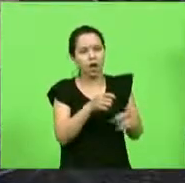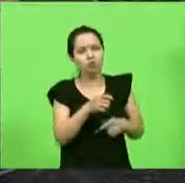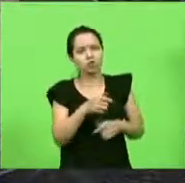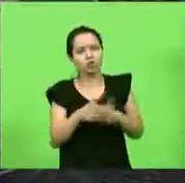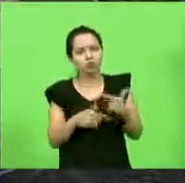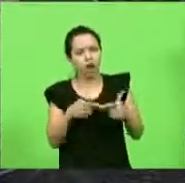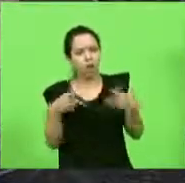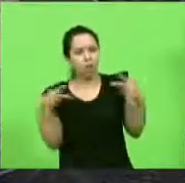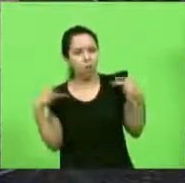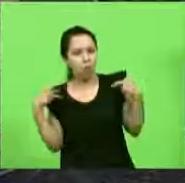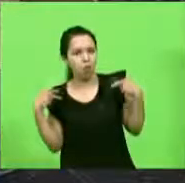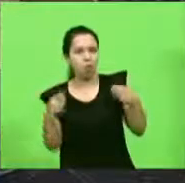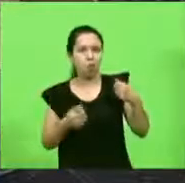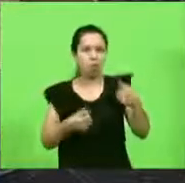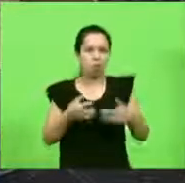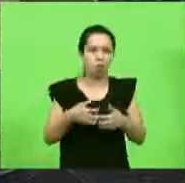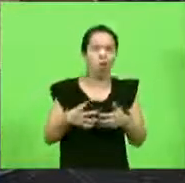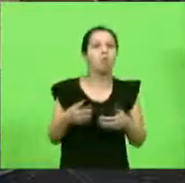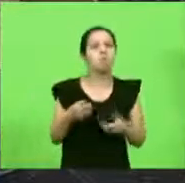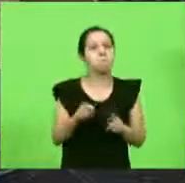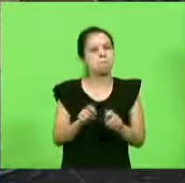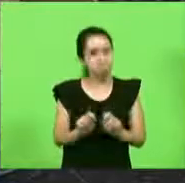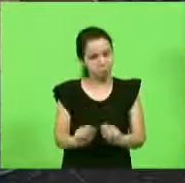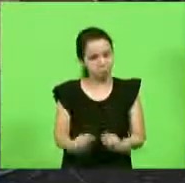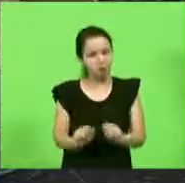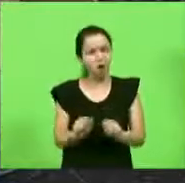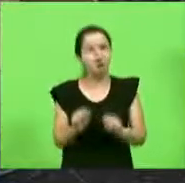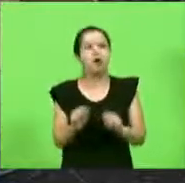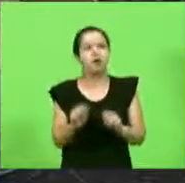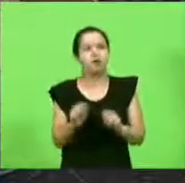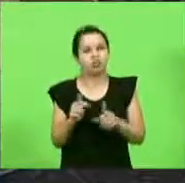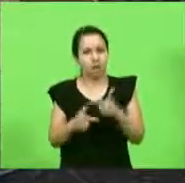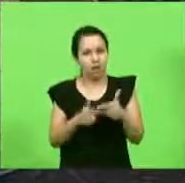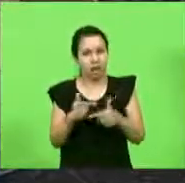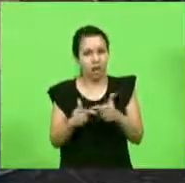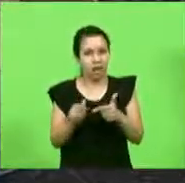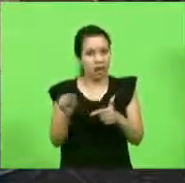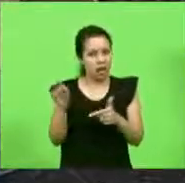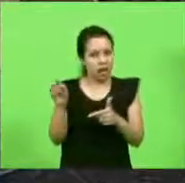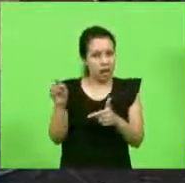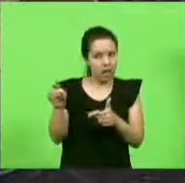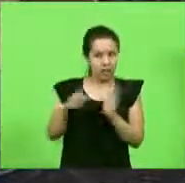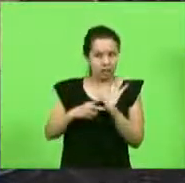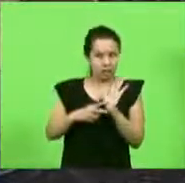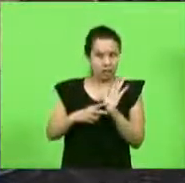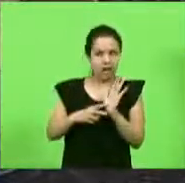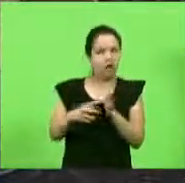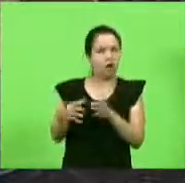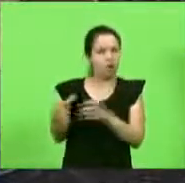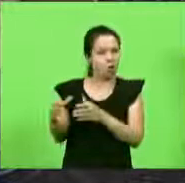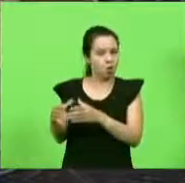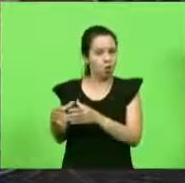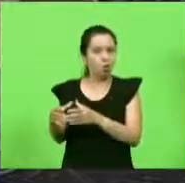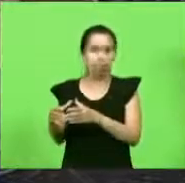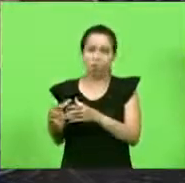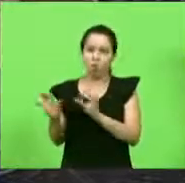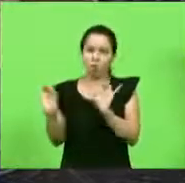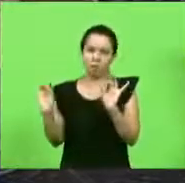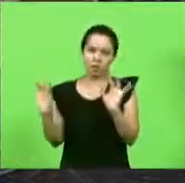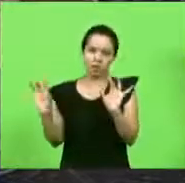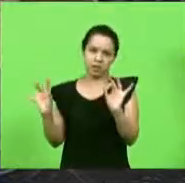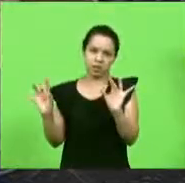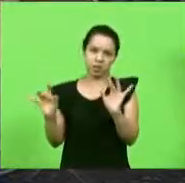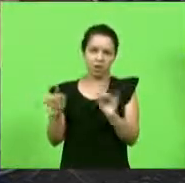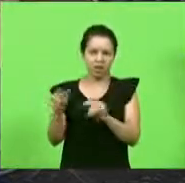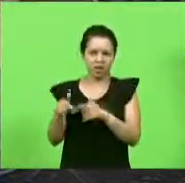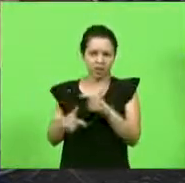motorista de ônibus e o cobrador podem trabalhar. Ele, ele é elite. Ele, não. Ele, por algum motivo, mesmo estando trabalhando nos ambientes mais